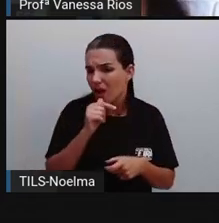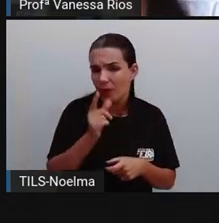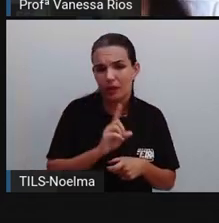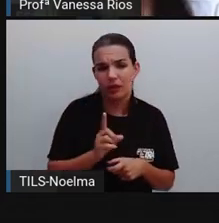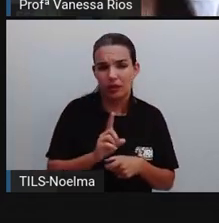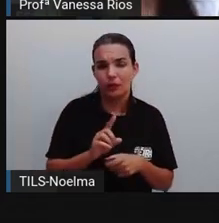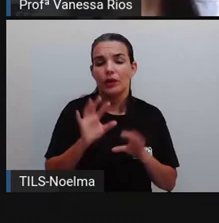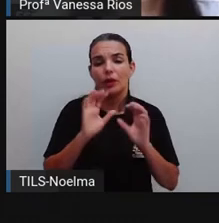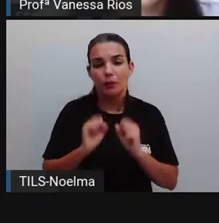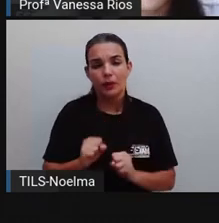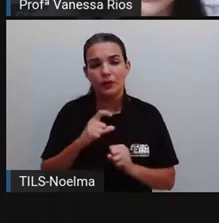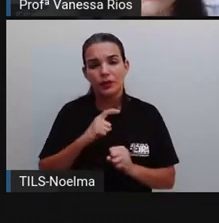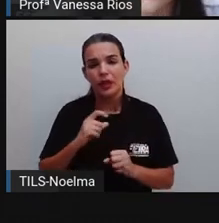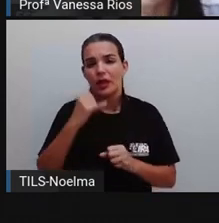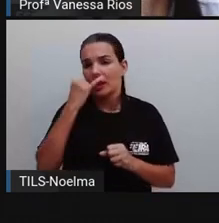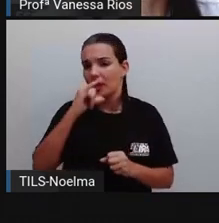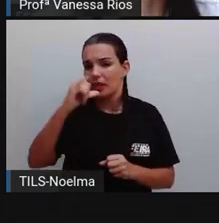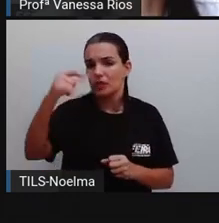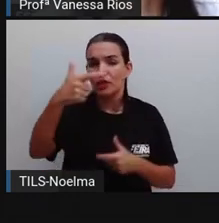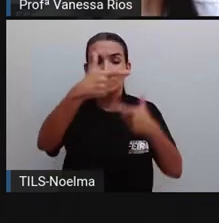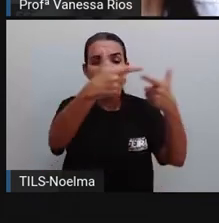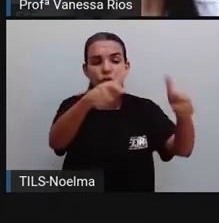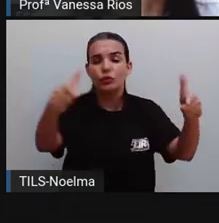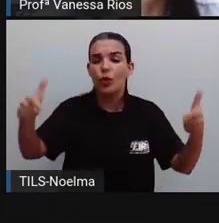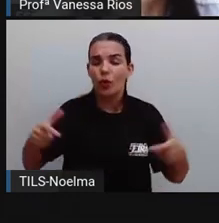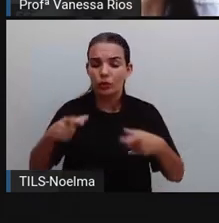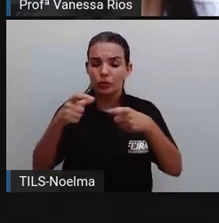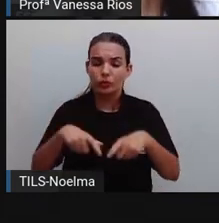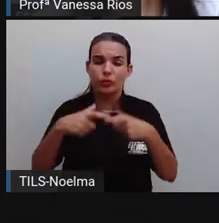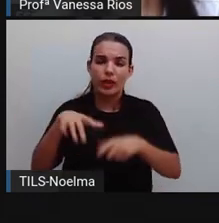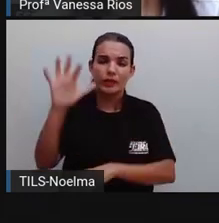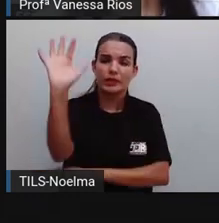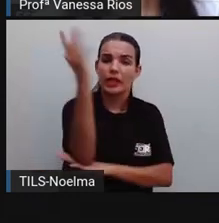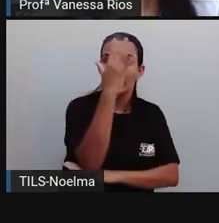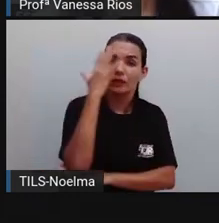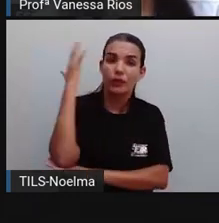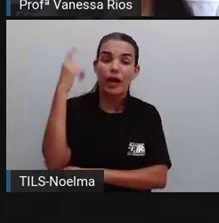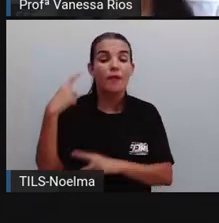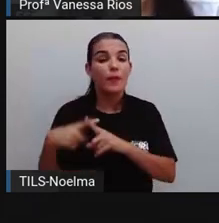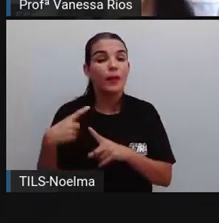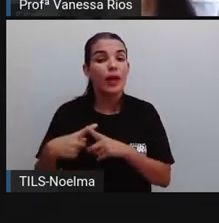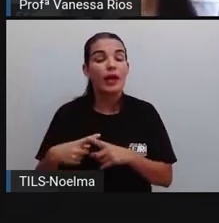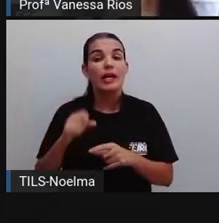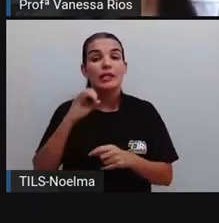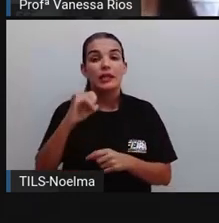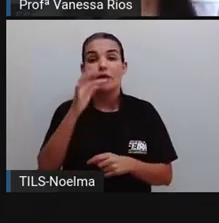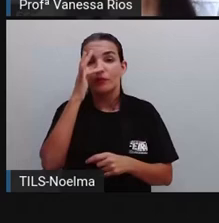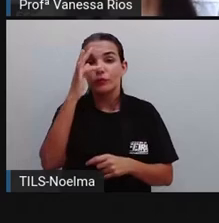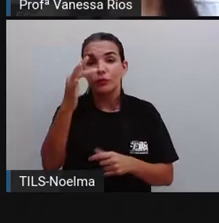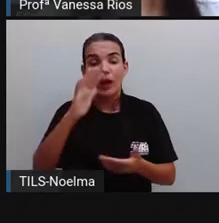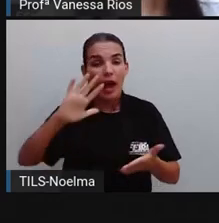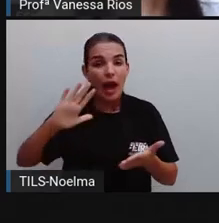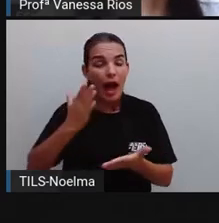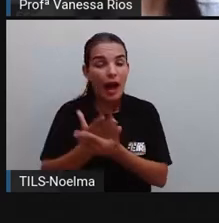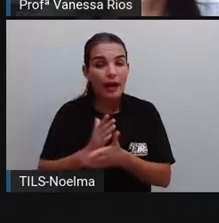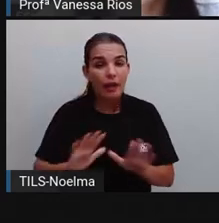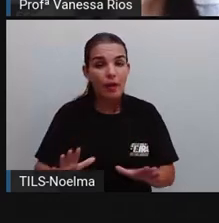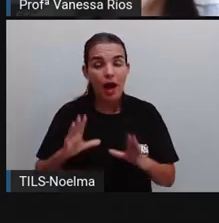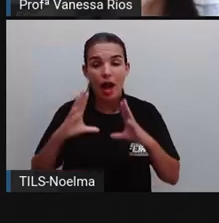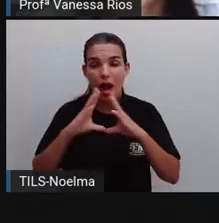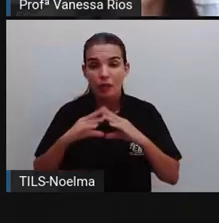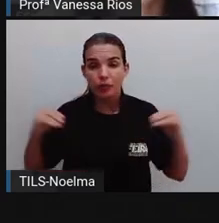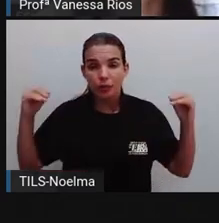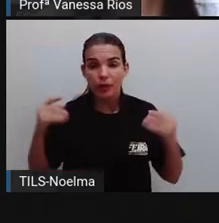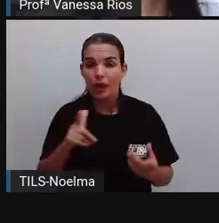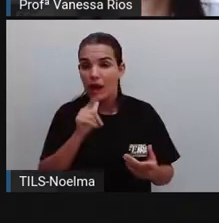hidrelétrica, não só a água. Para que problemas, Para que dificuldades relacionadas aí à utilização da